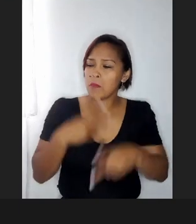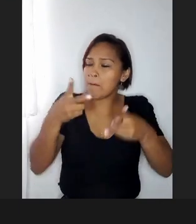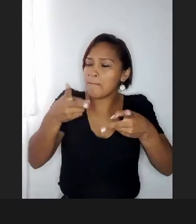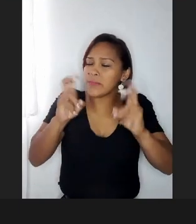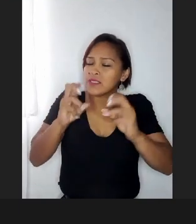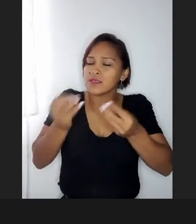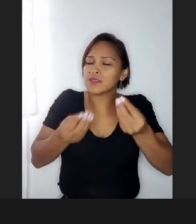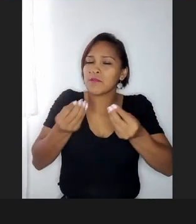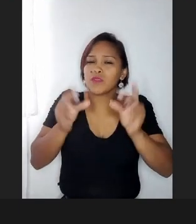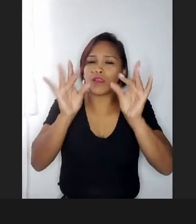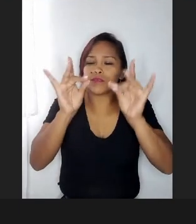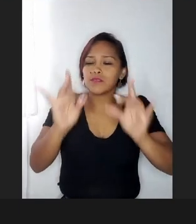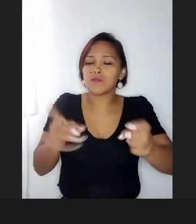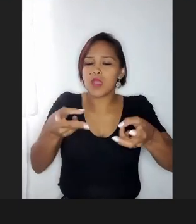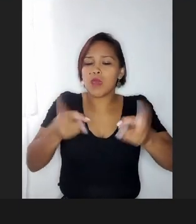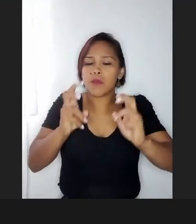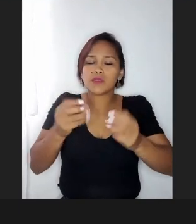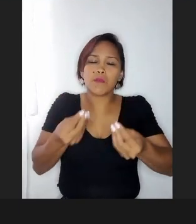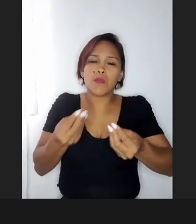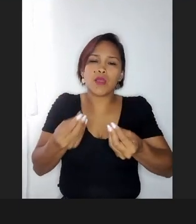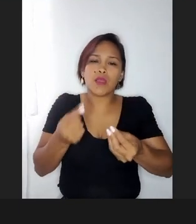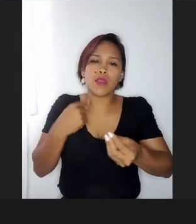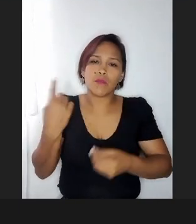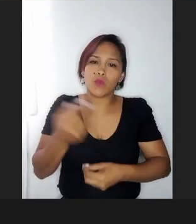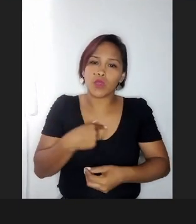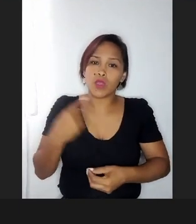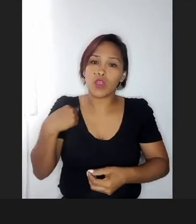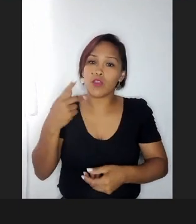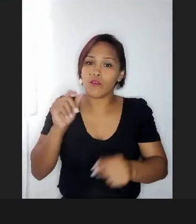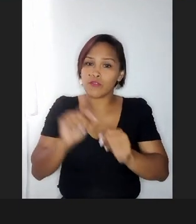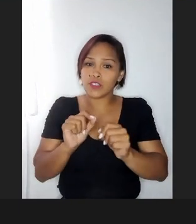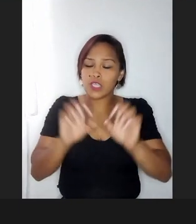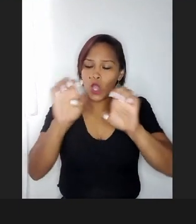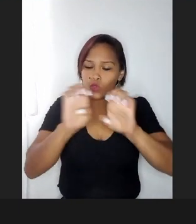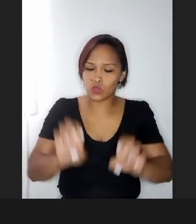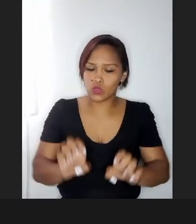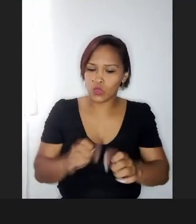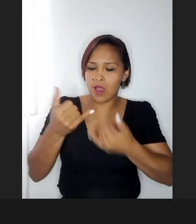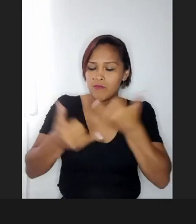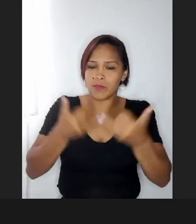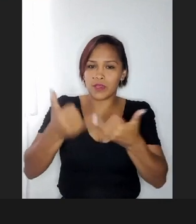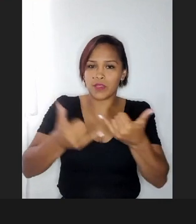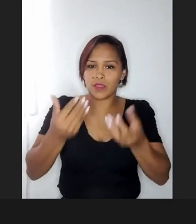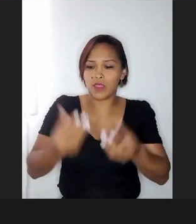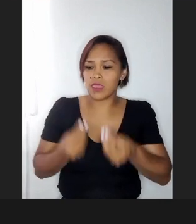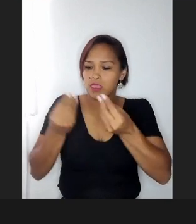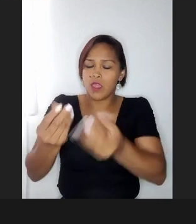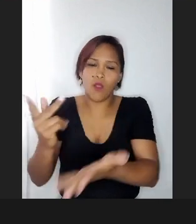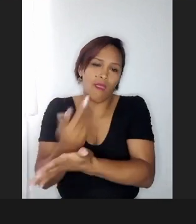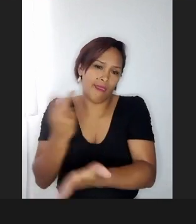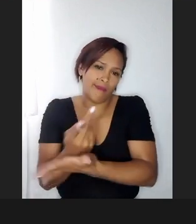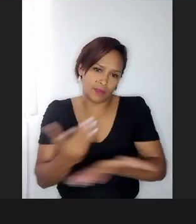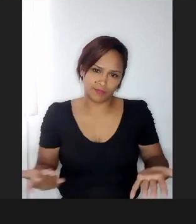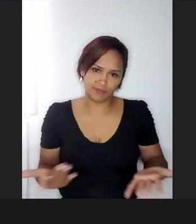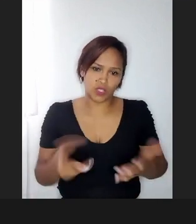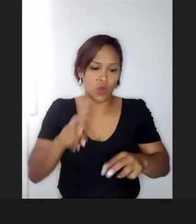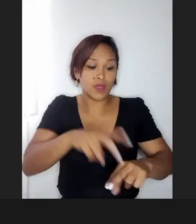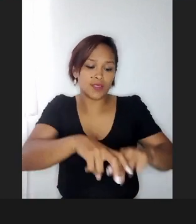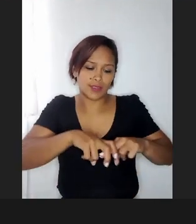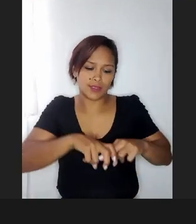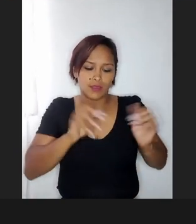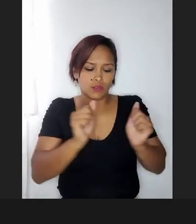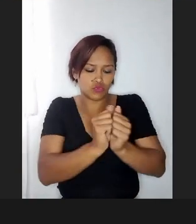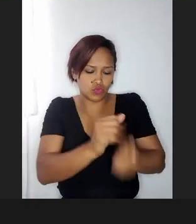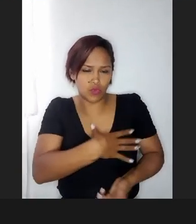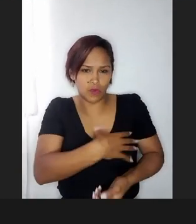não dá aquilo que ela precisa, porque às vezes, era o que eu fazia, eu estruturava a brincadeira, e dava tudo errado, então, quando a gente senta com os nossos filhos, deixa